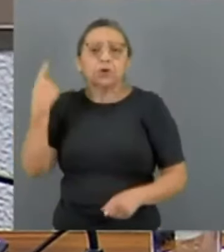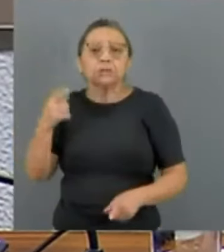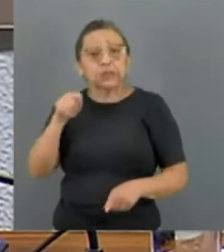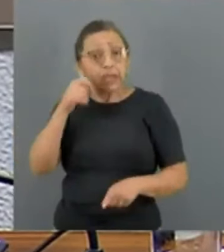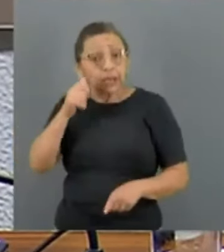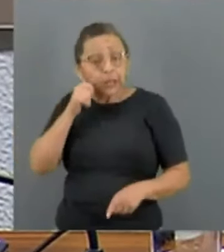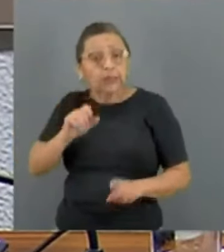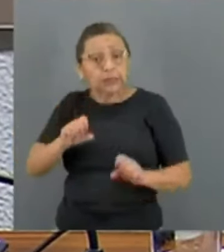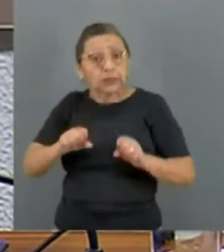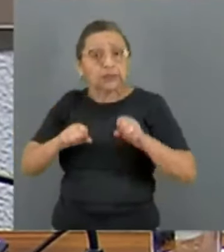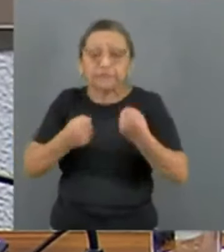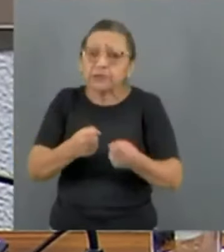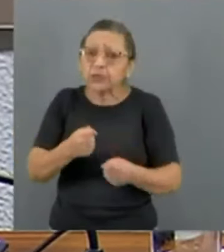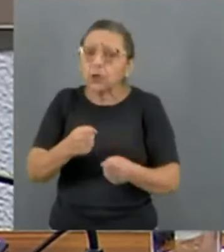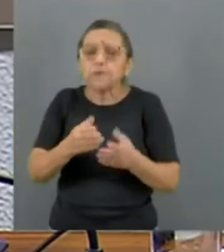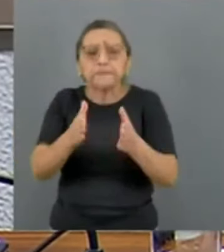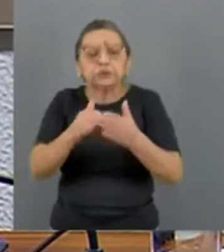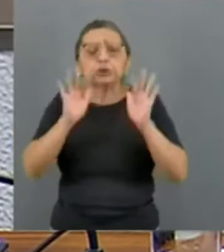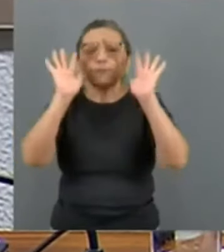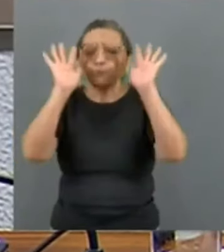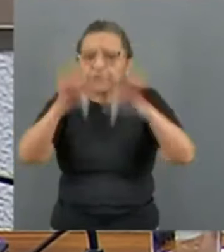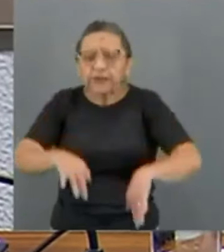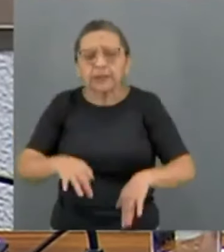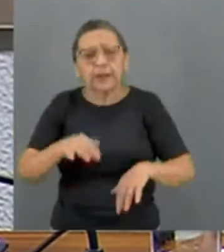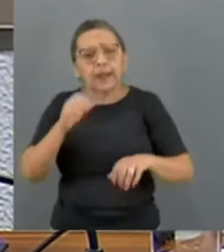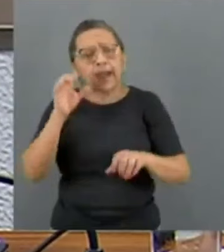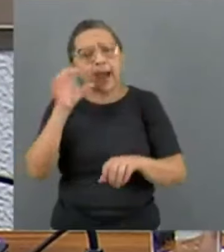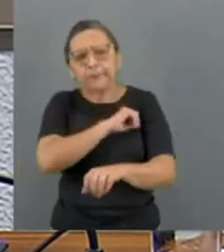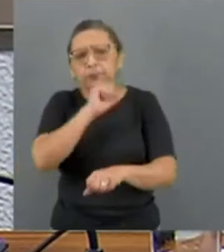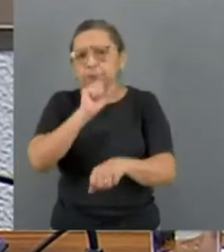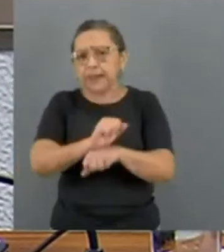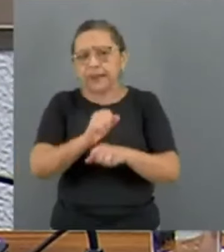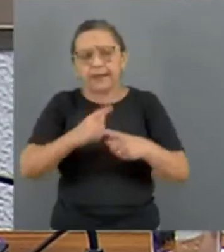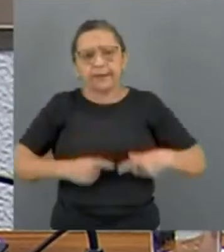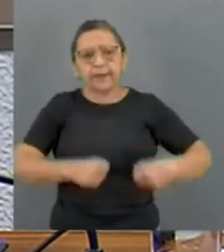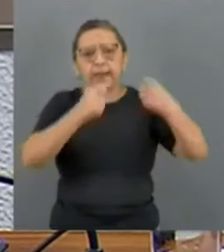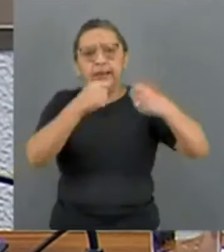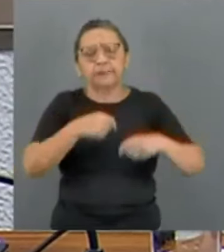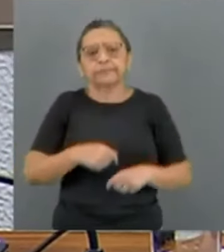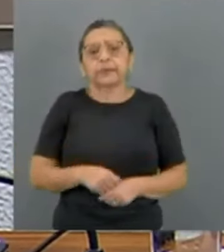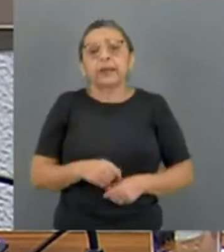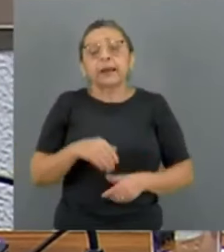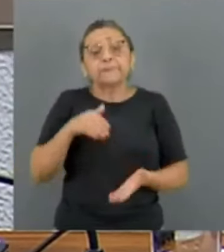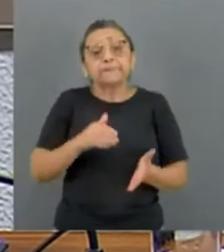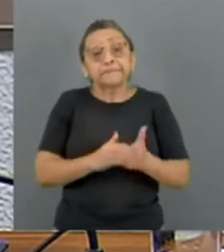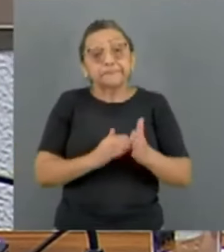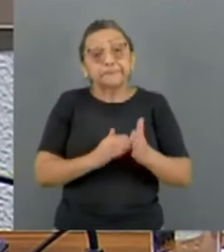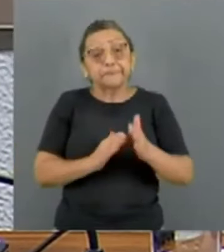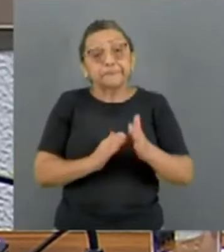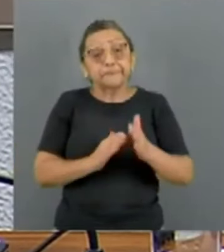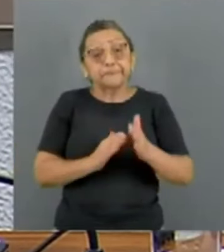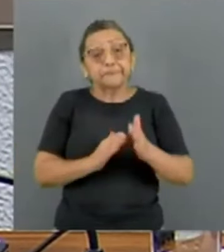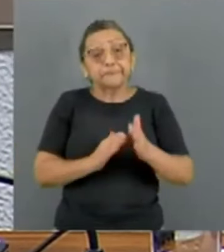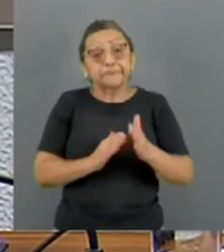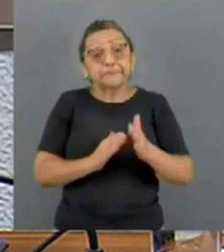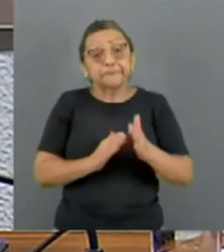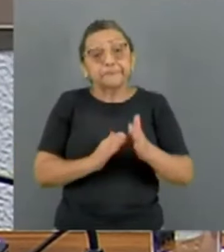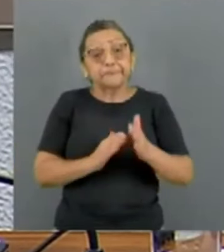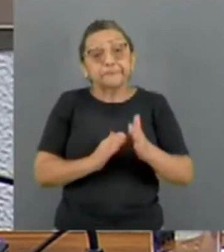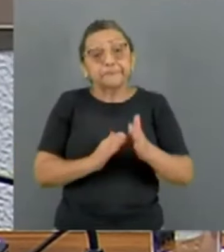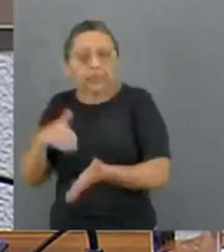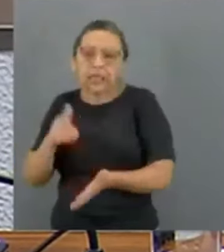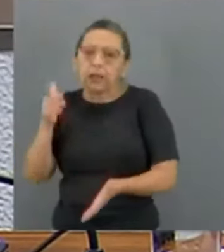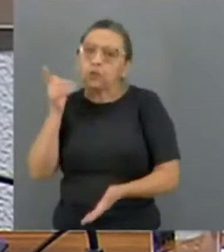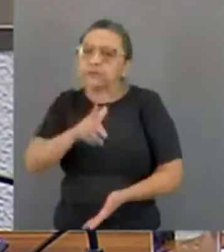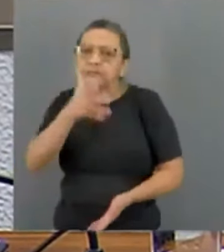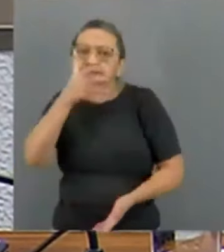imediato de seis semanas, de modo que os reféns possam ser libertados. É a hora do Conselho de Segurança agir,